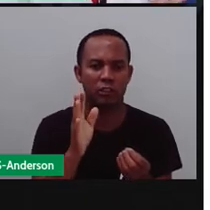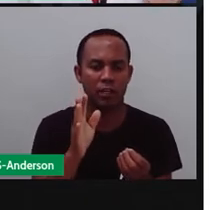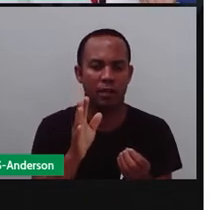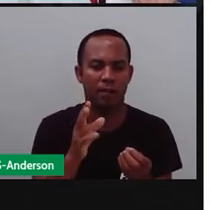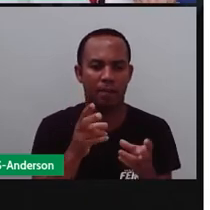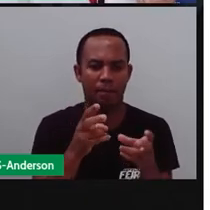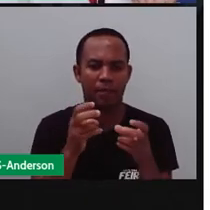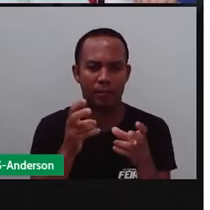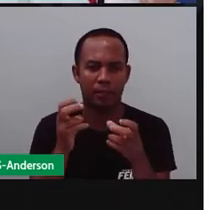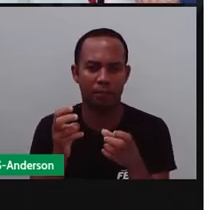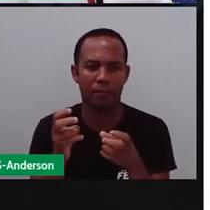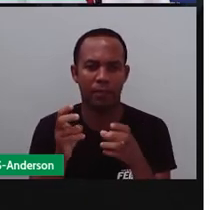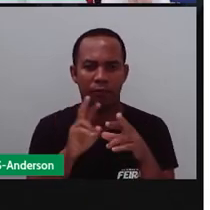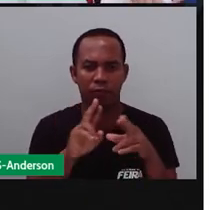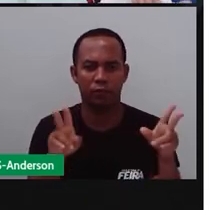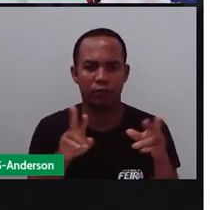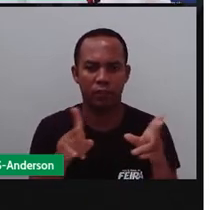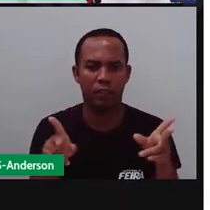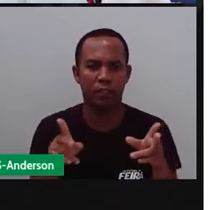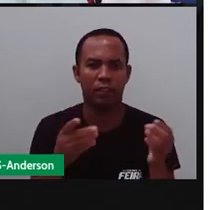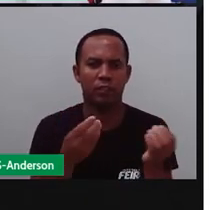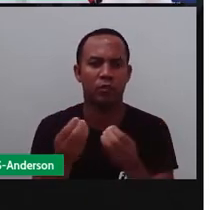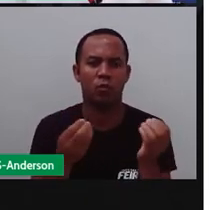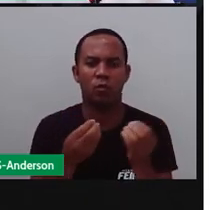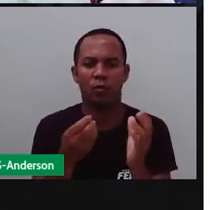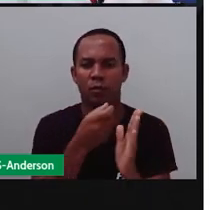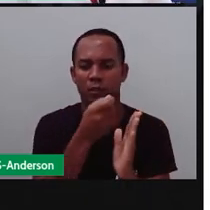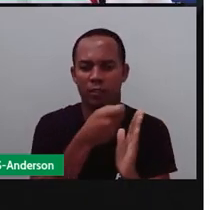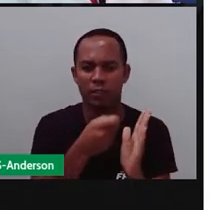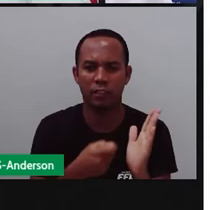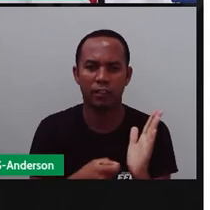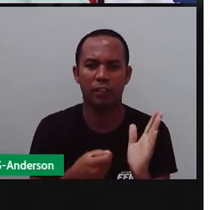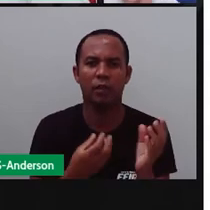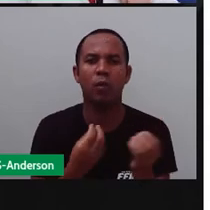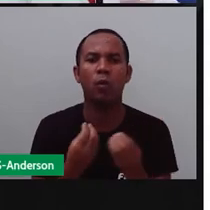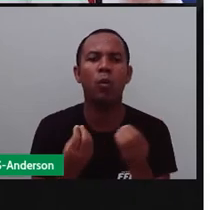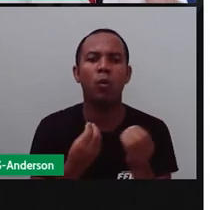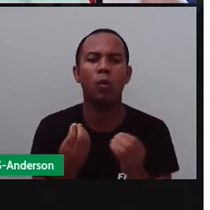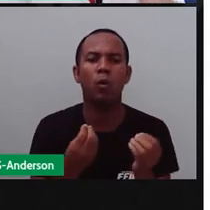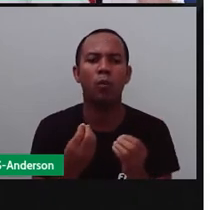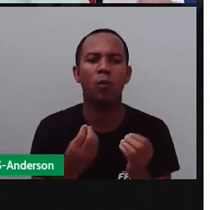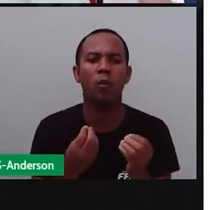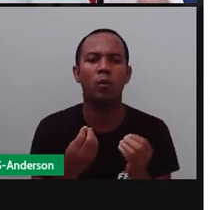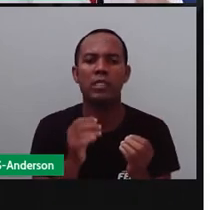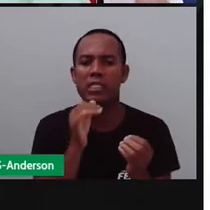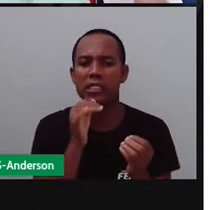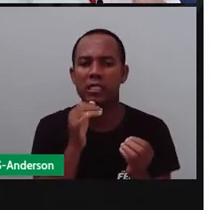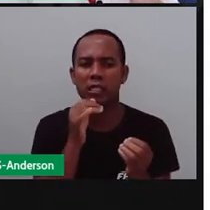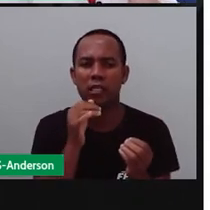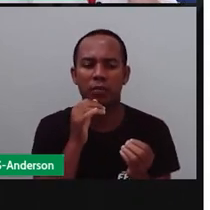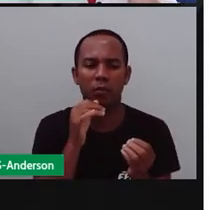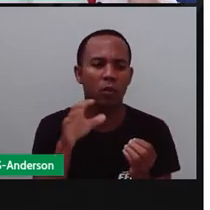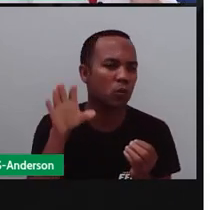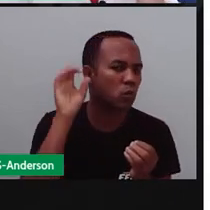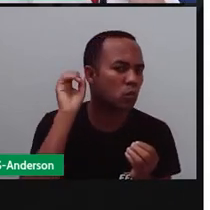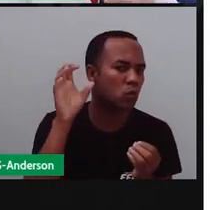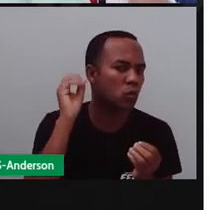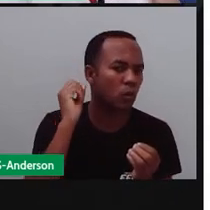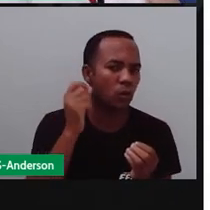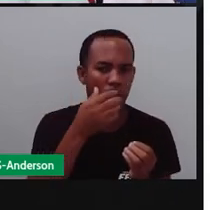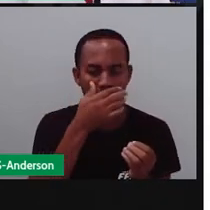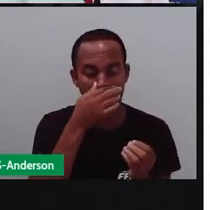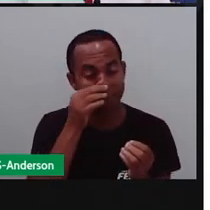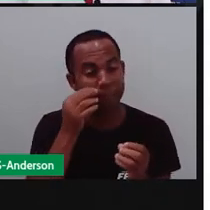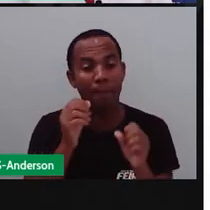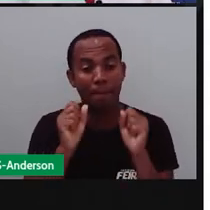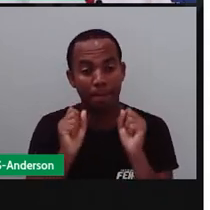é o quê? Diferente da escrita. Porque a fala é marcada pelos sons, pelos fonemas, né? Que